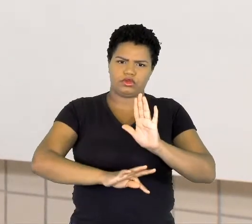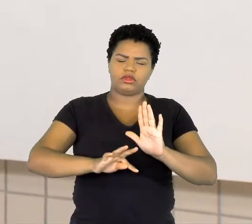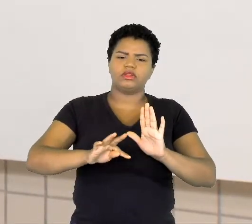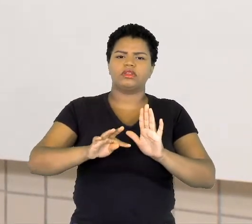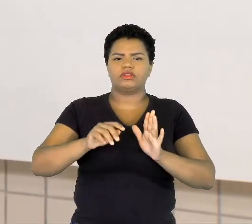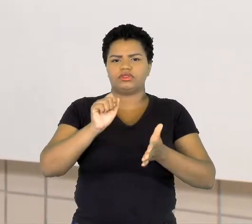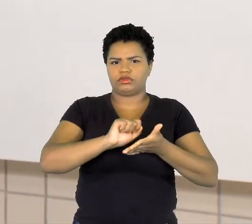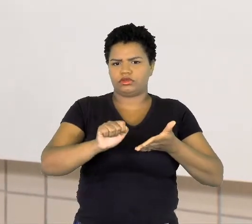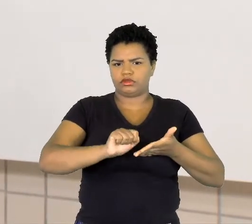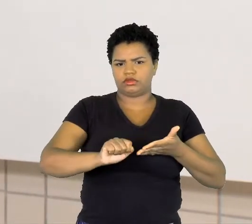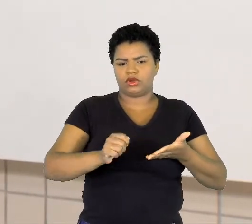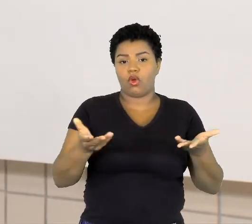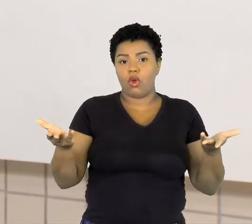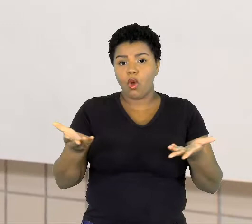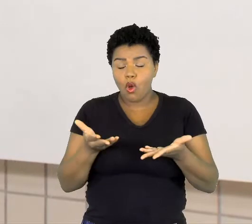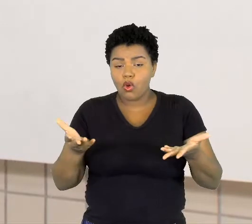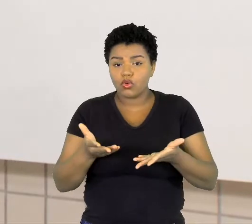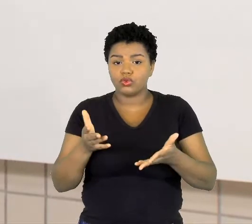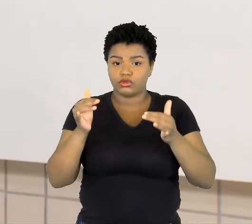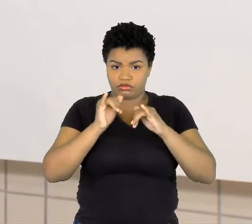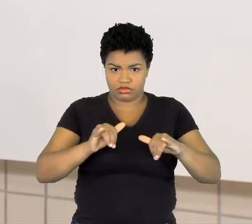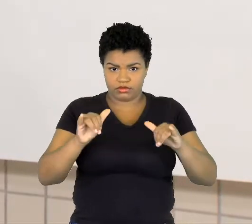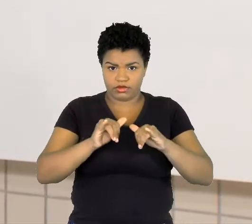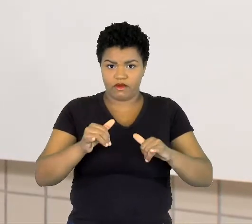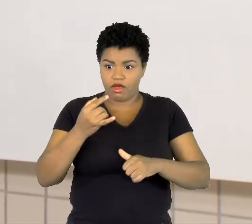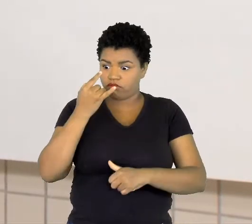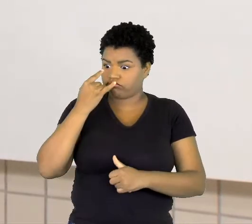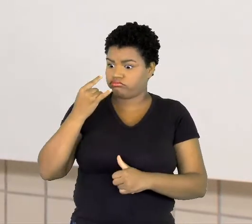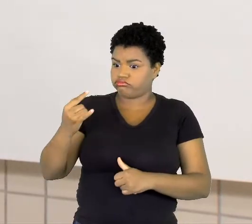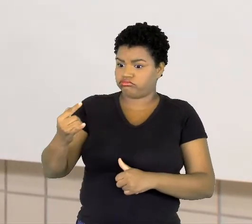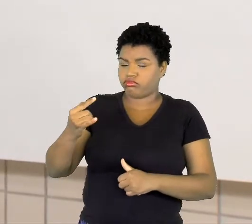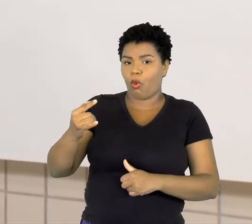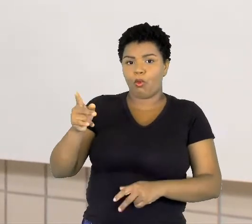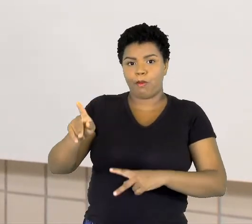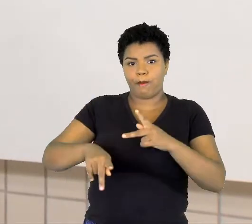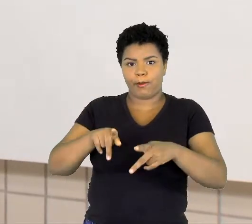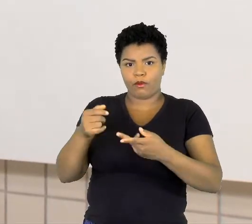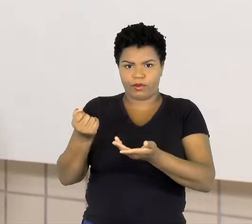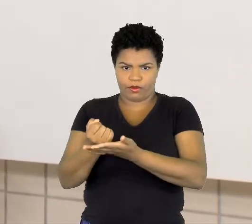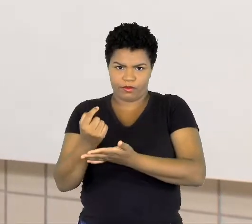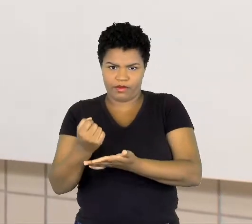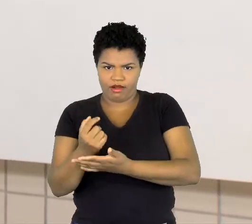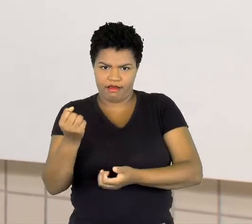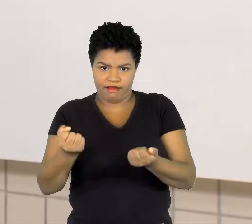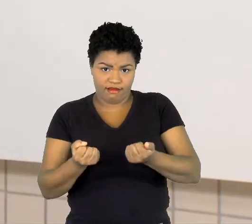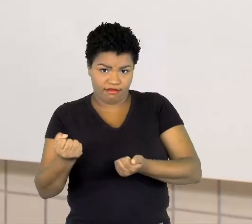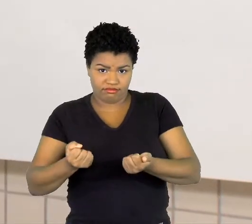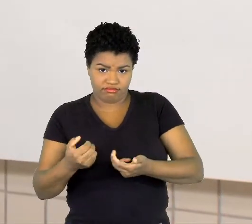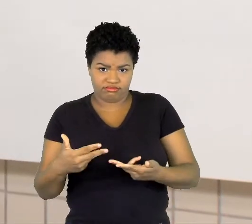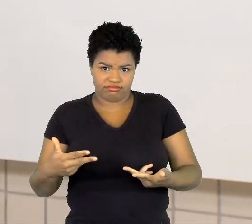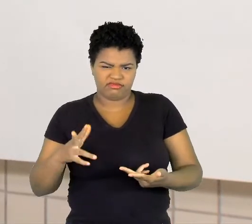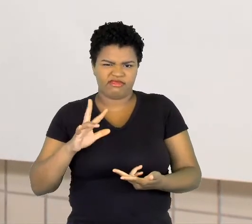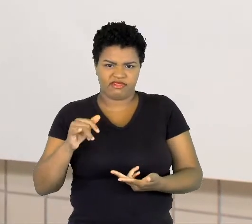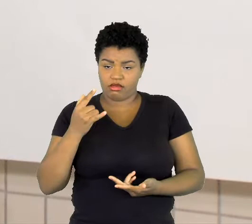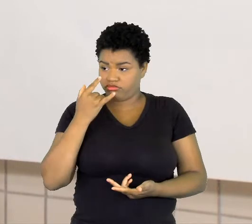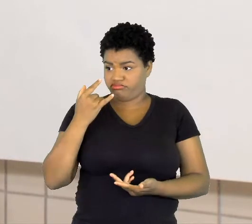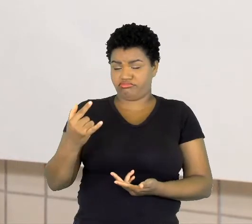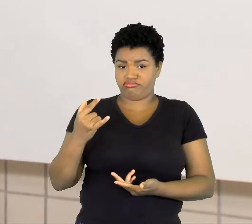propaganda chamaria a atenção do público consumidor de carros? Você acha que isso vai chamar a atenção do público?